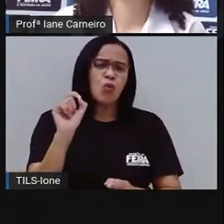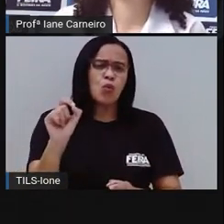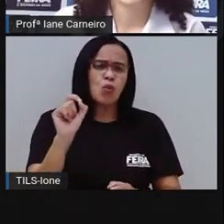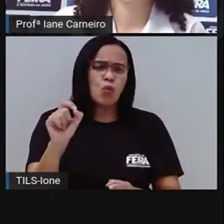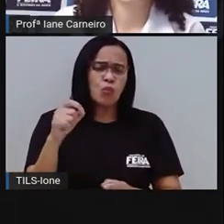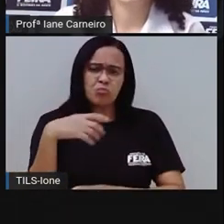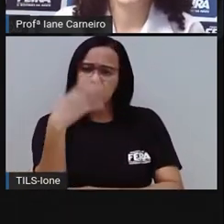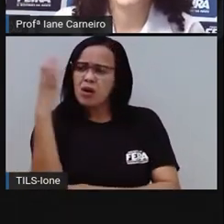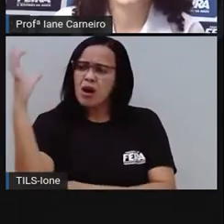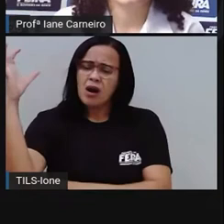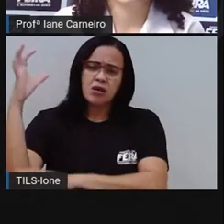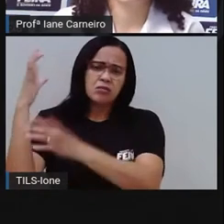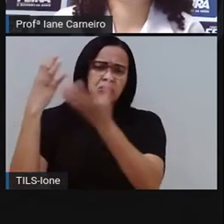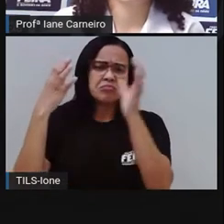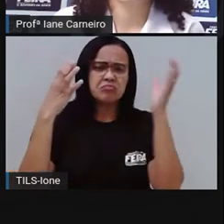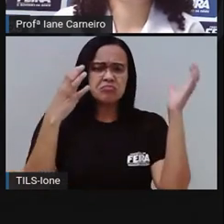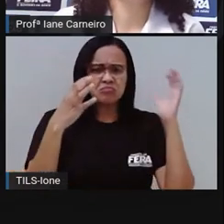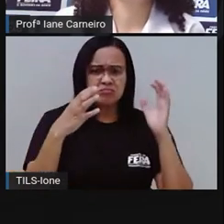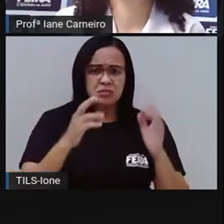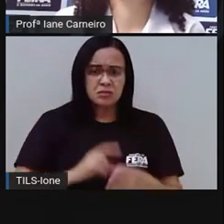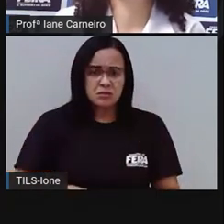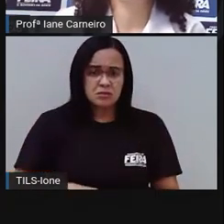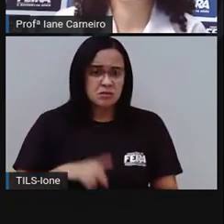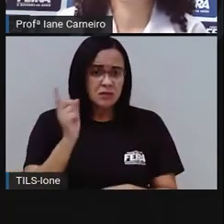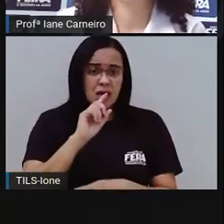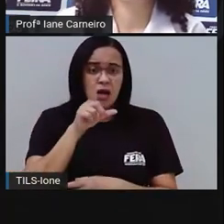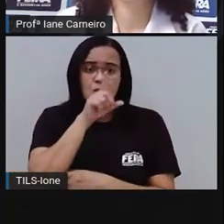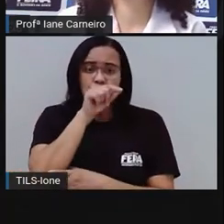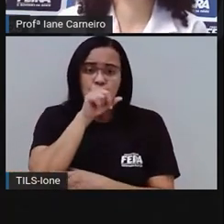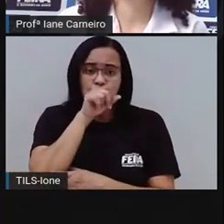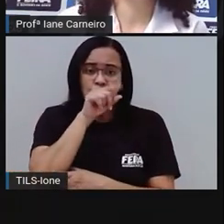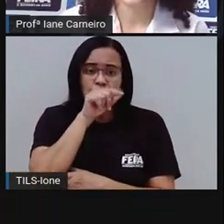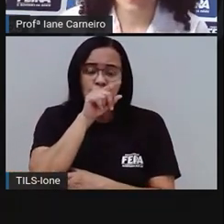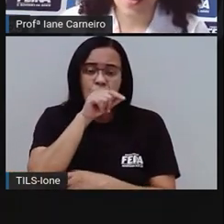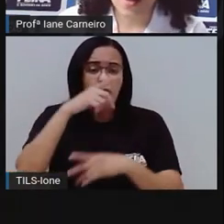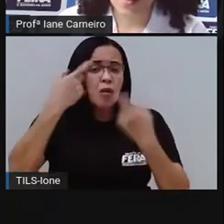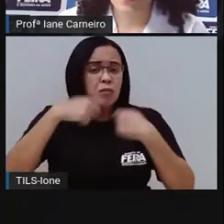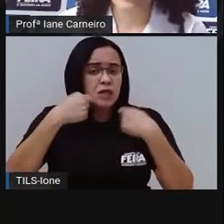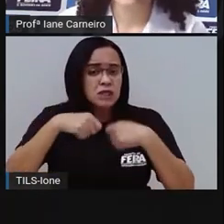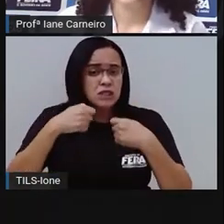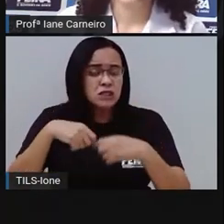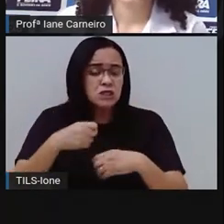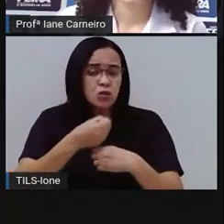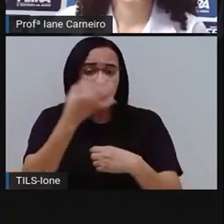Quantas aves eu preciso para levantar um elefante? Preciso de... Ó!